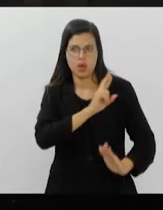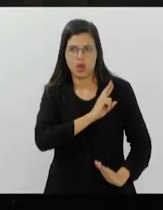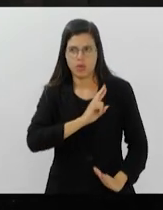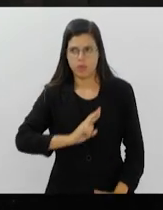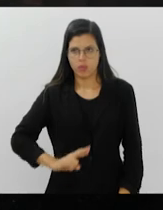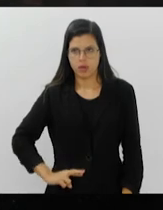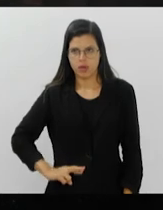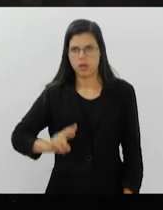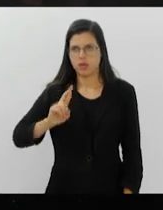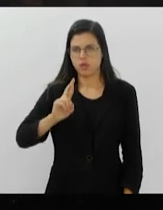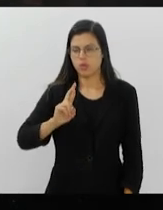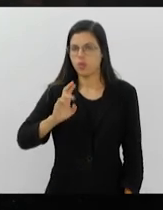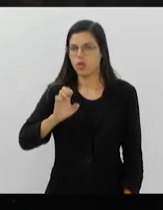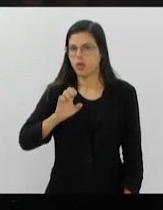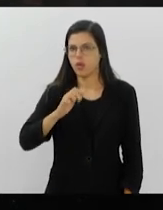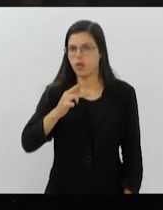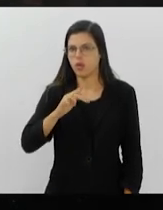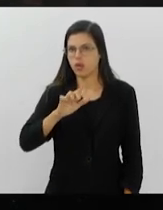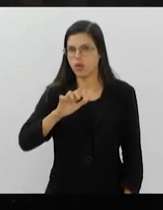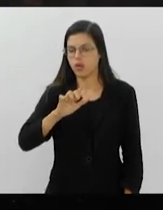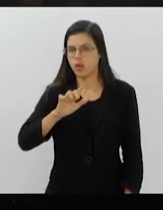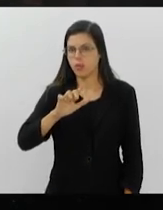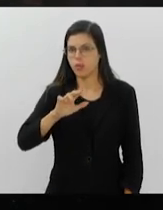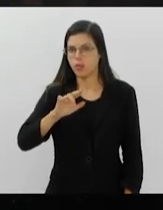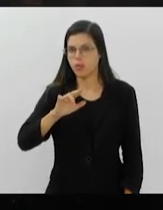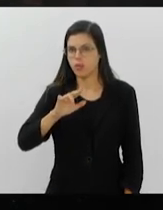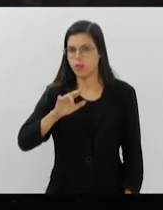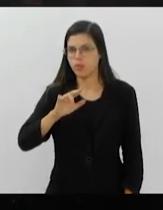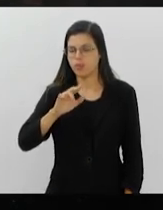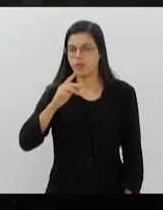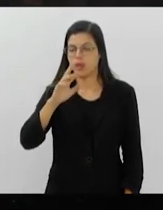republicano, que lá tem a cor vermelha,